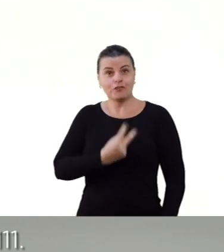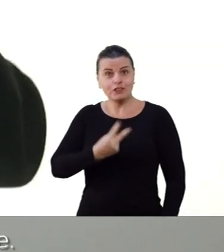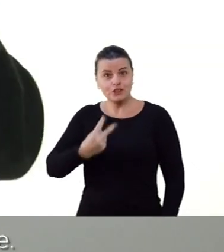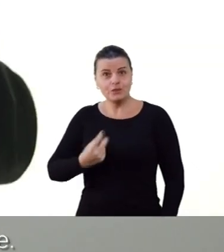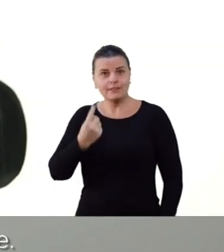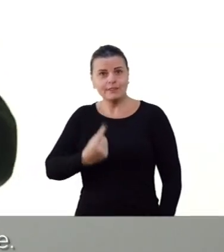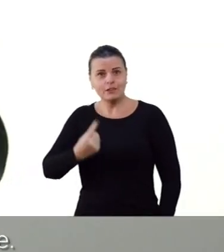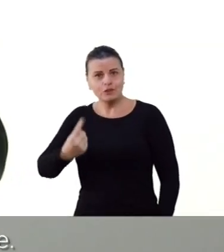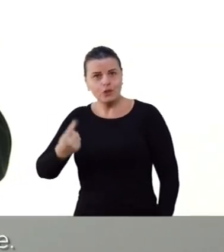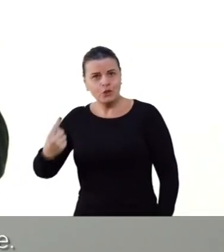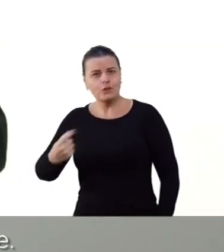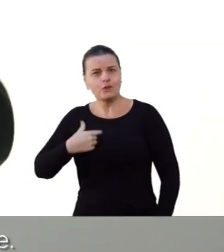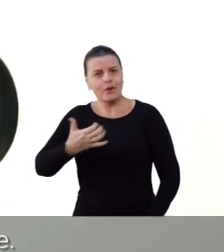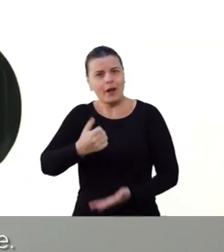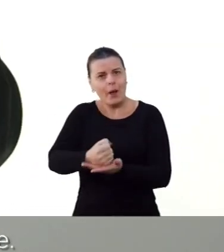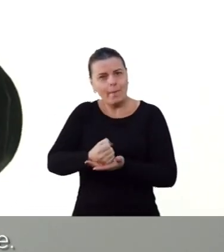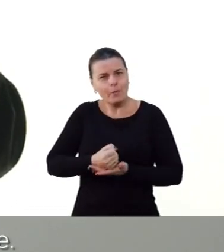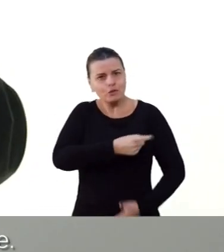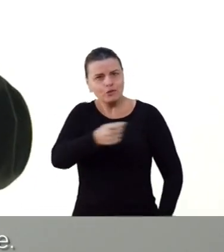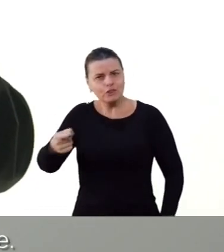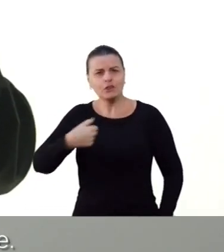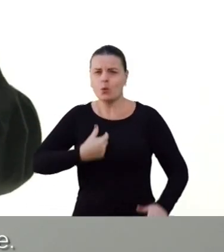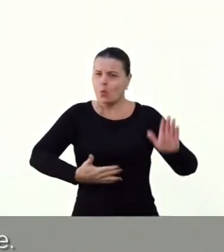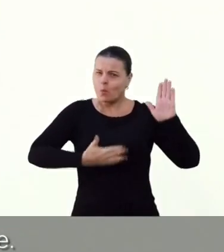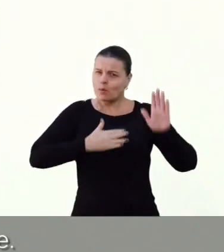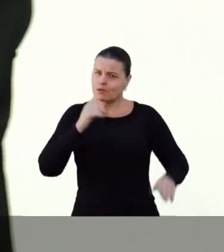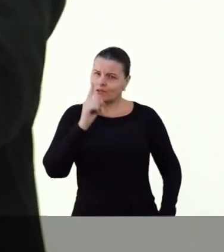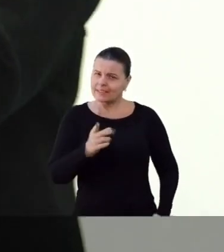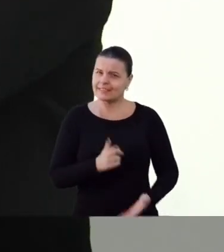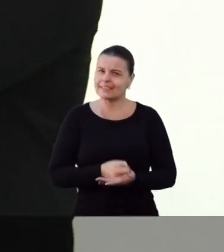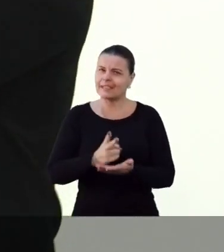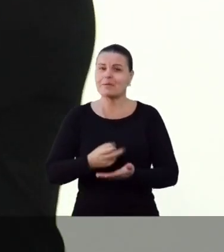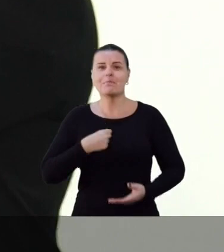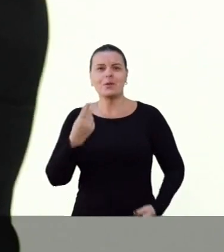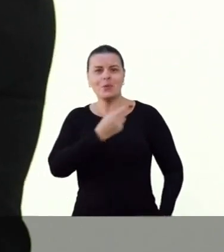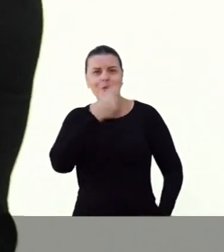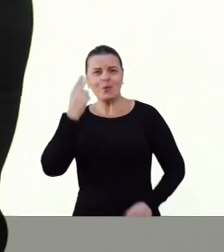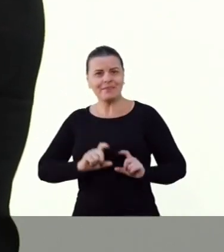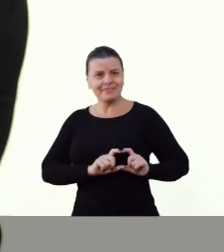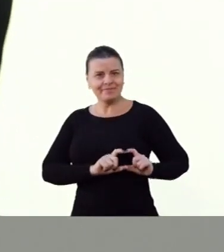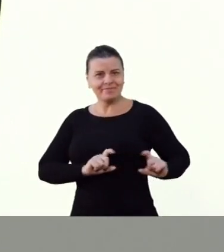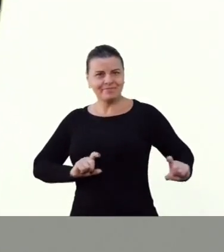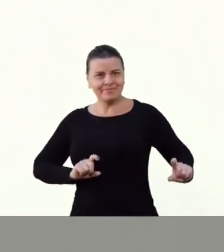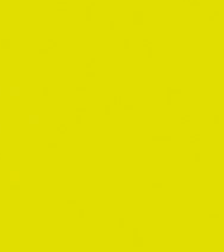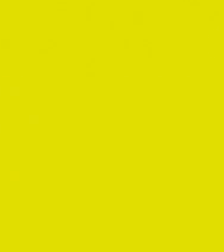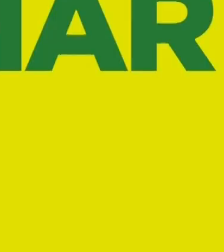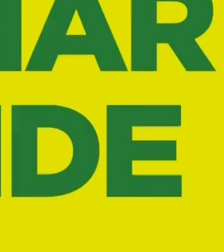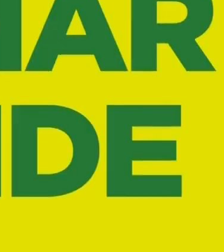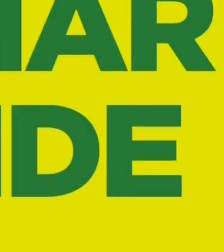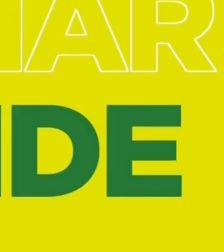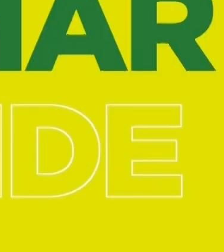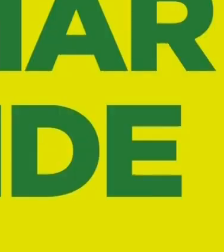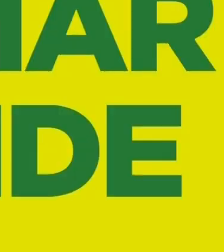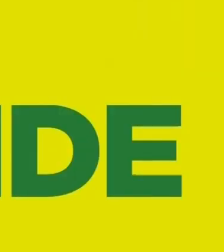111. Conto com vocês. Compromisso com você sempre. Barrichello, 22, 111.